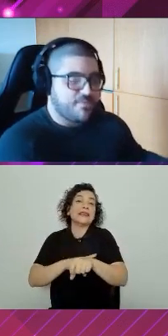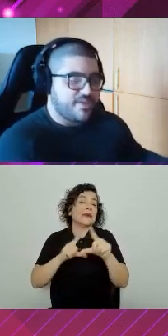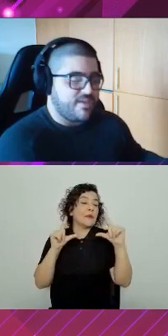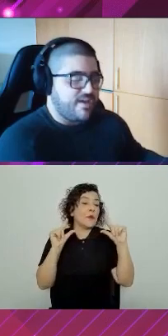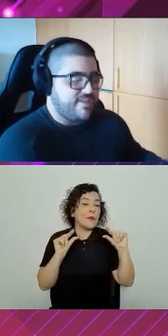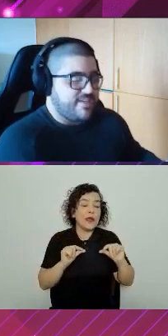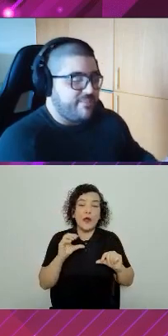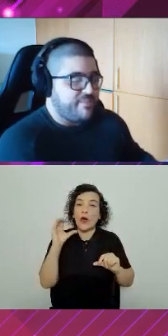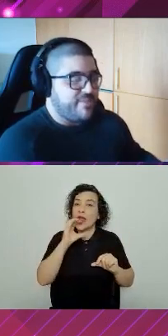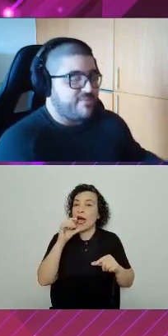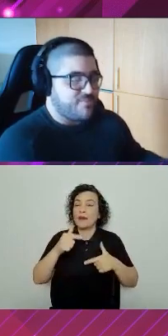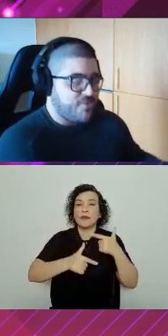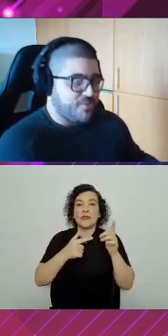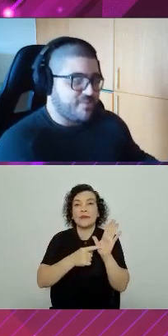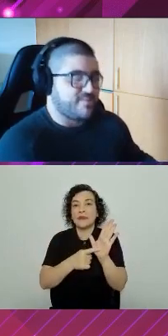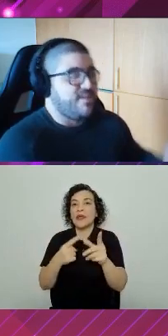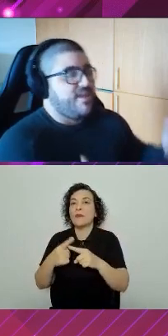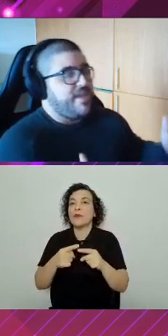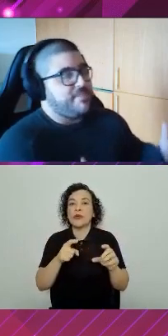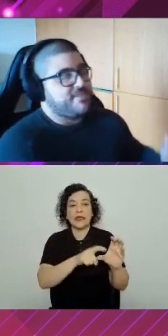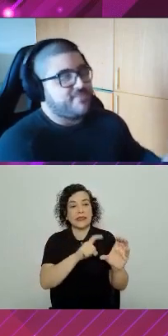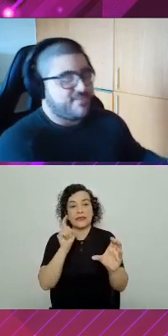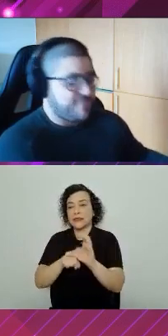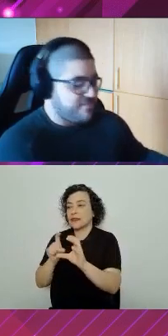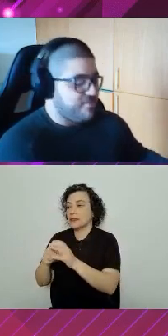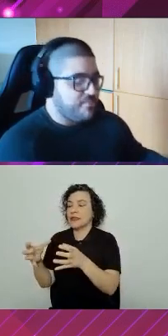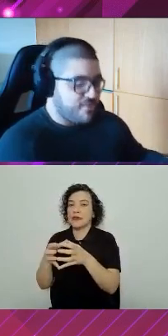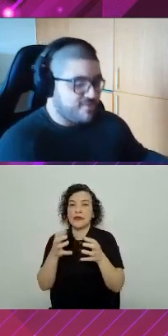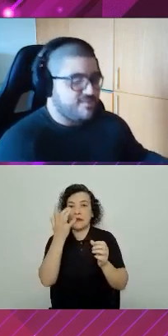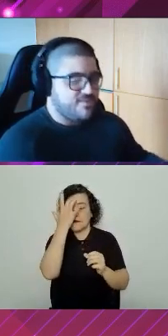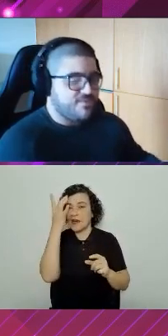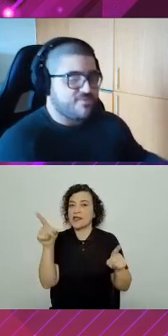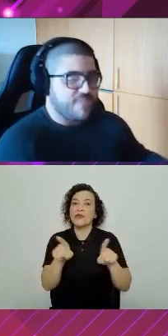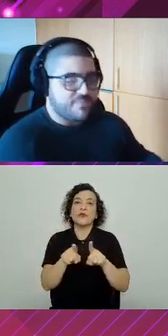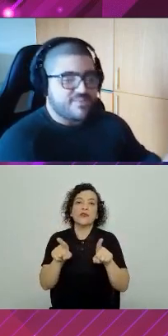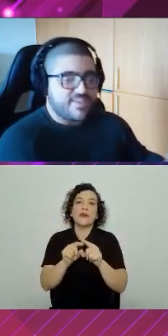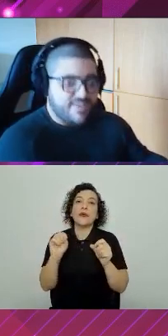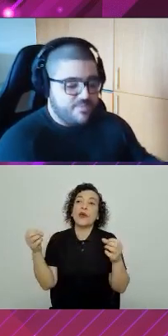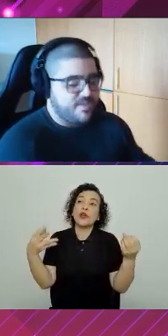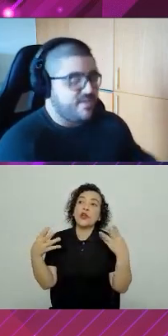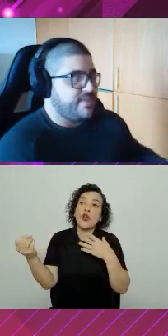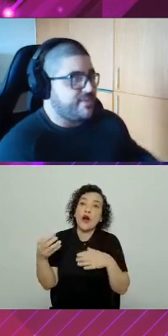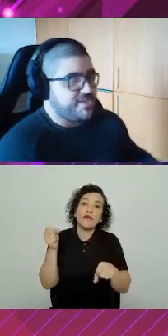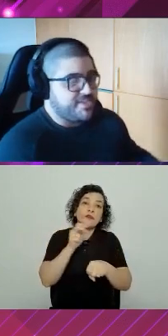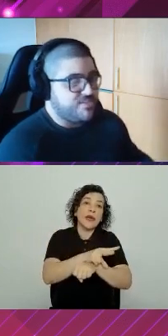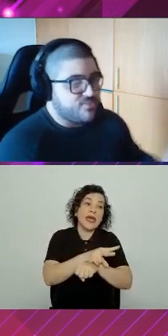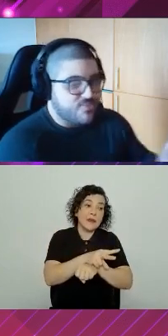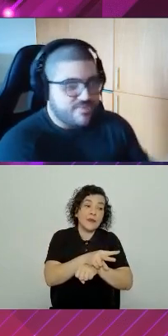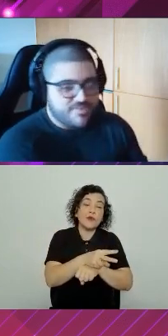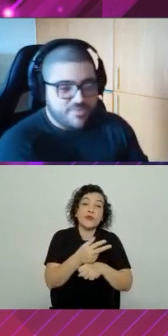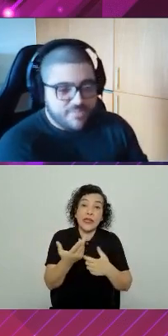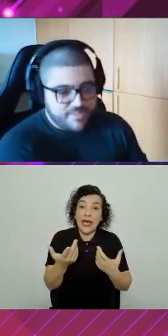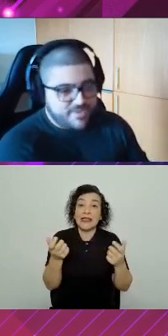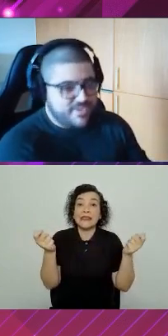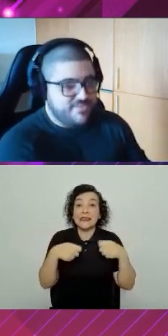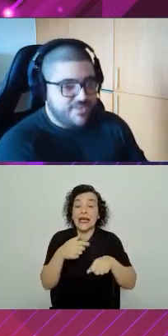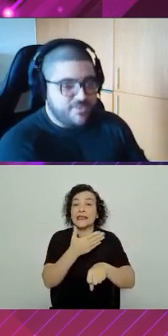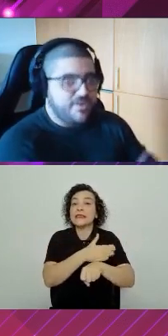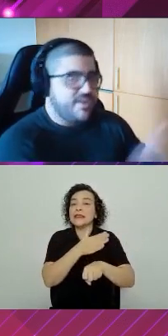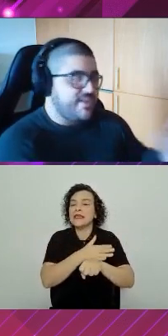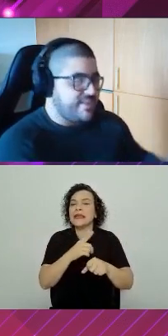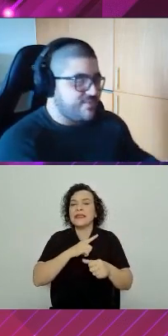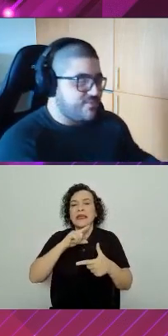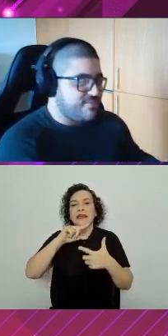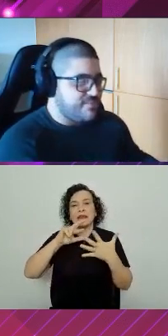rápido, porque as equipes são mais autônomas, é mais fácil fazer o onboard de novos membros da equipe. Então, a gente tem tudo isso de problema, que a gente